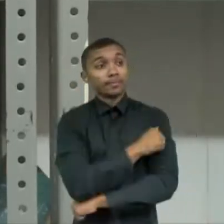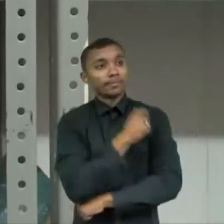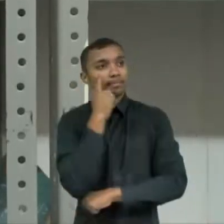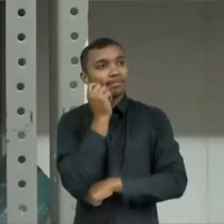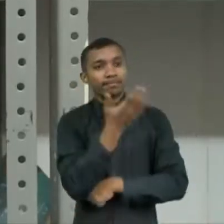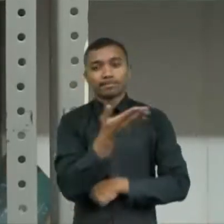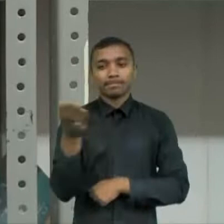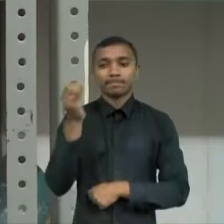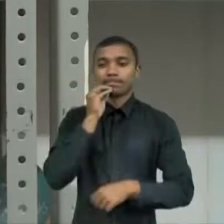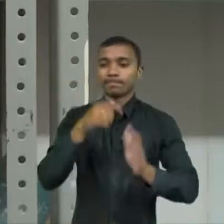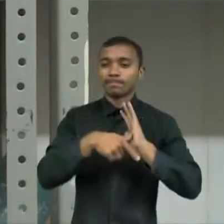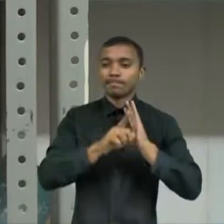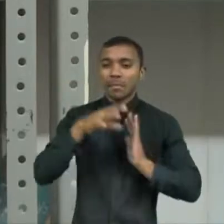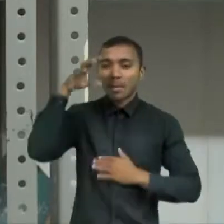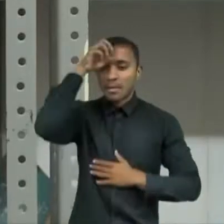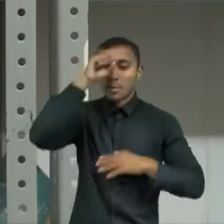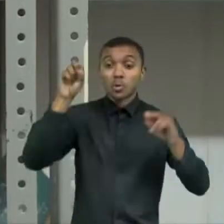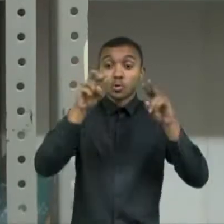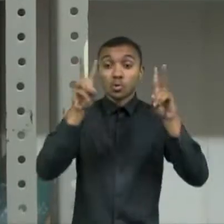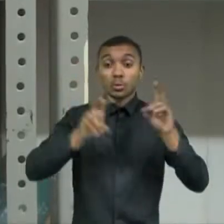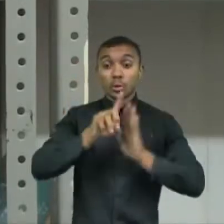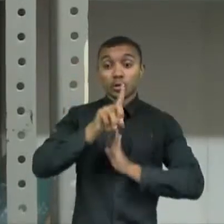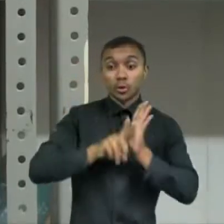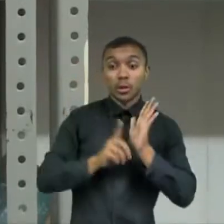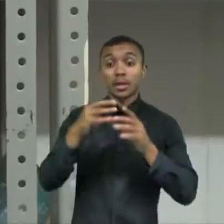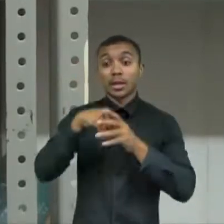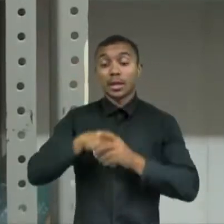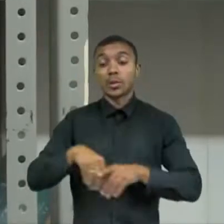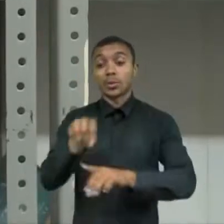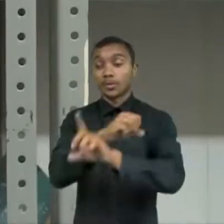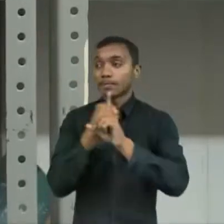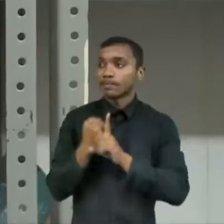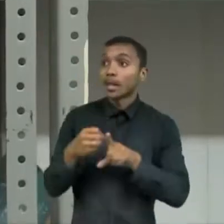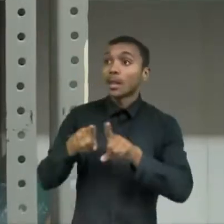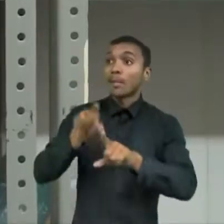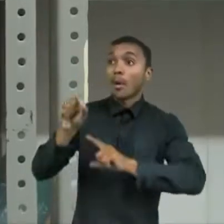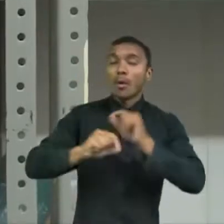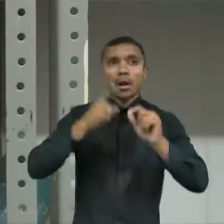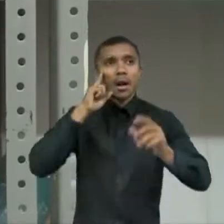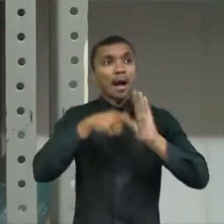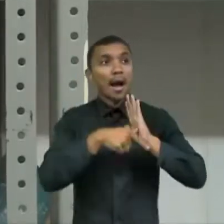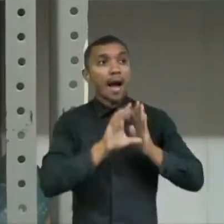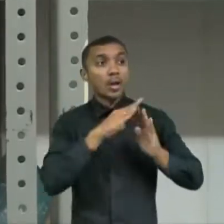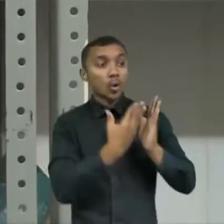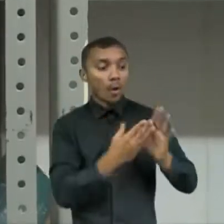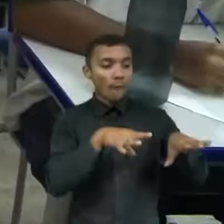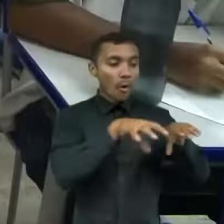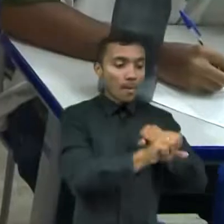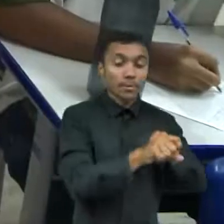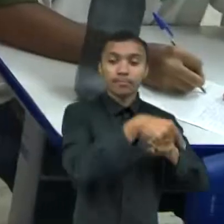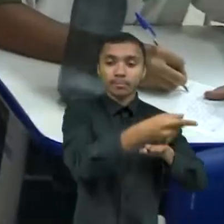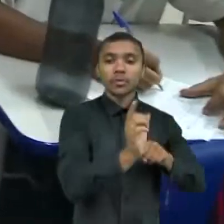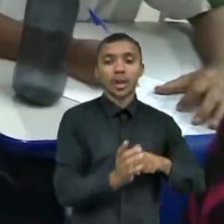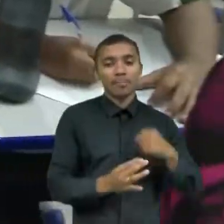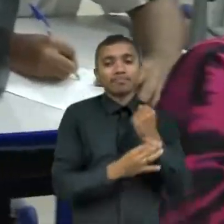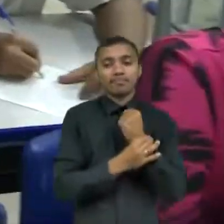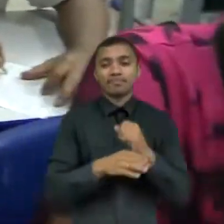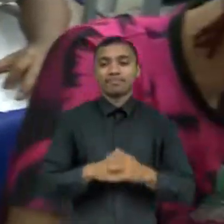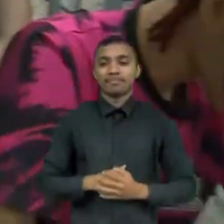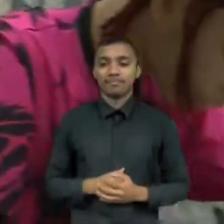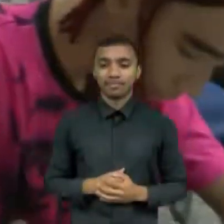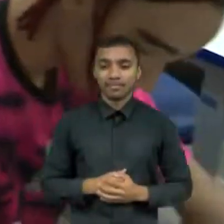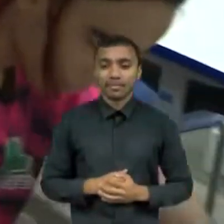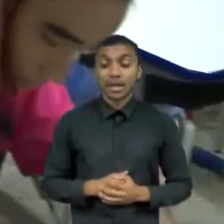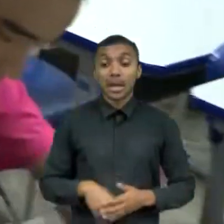saber os seus direitos e deveres na sociedade e já devem sair da escola preparados para isso. A Secretaria de